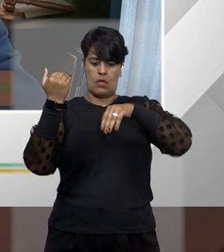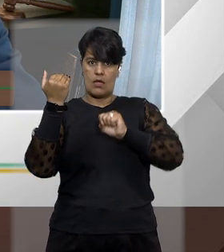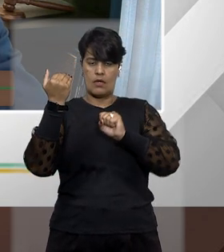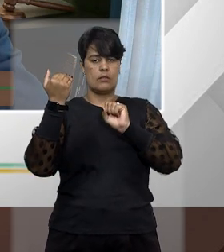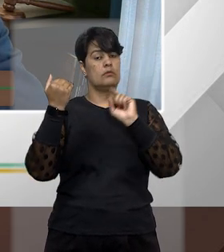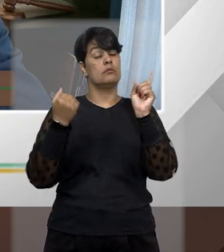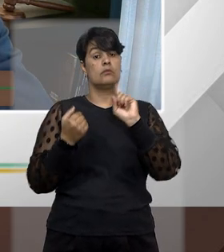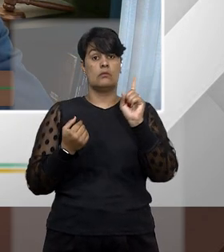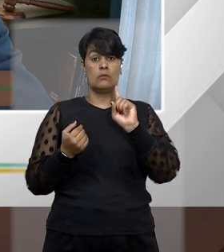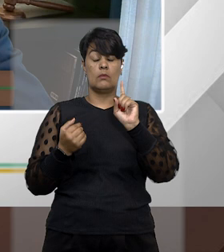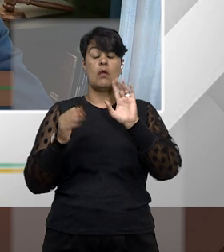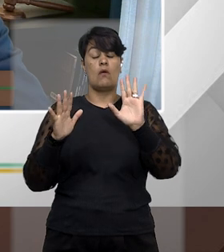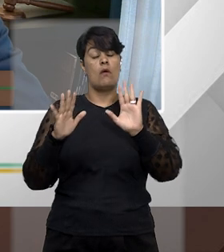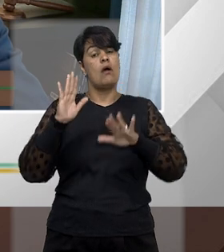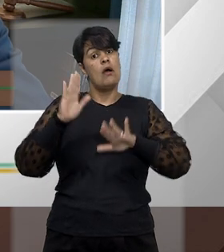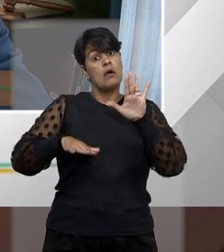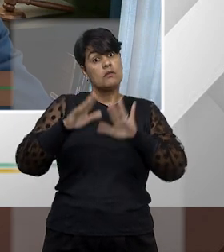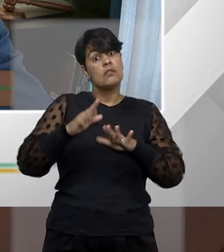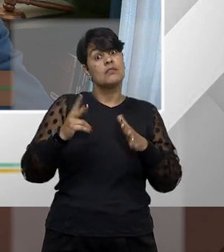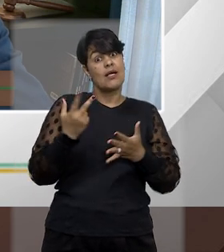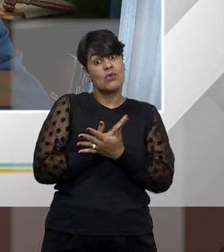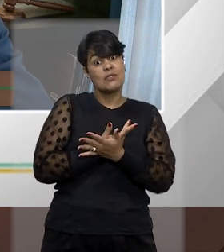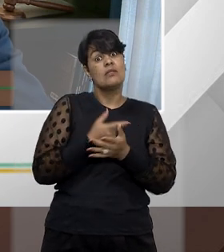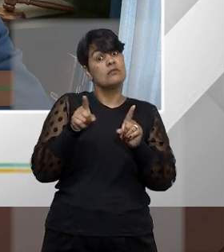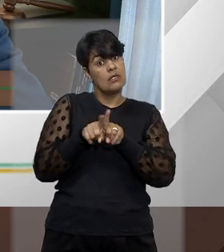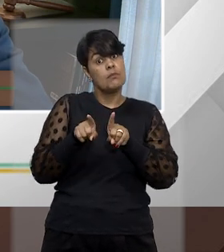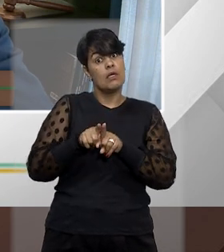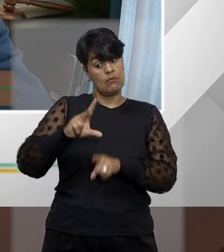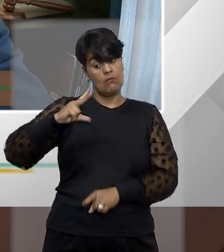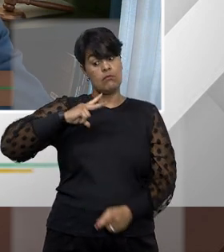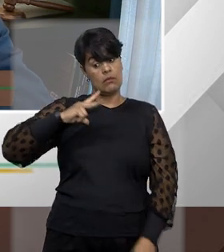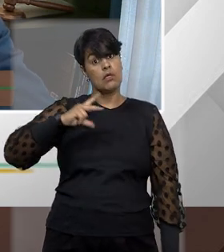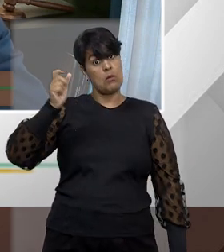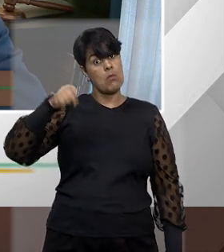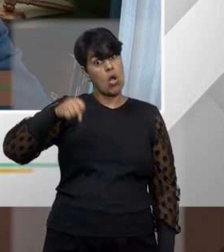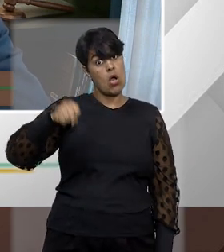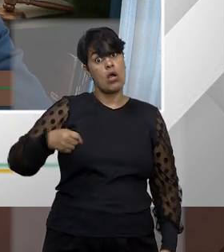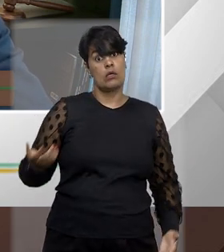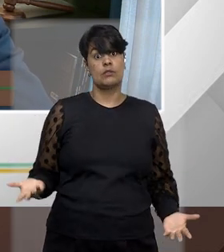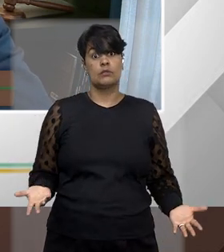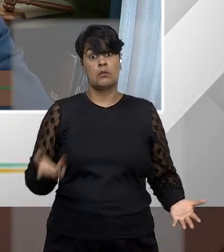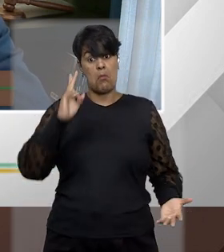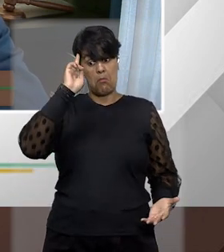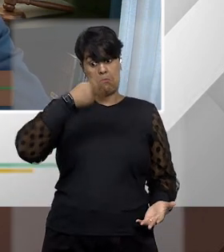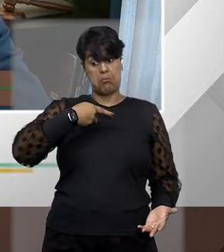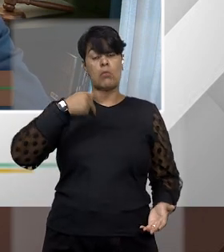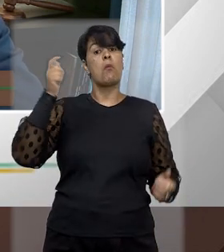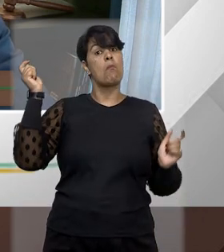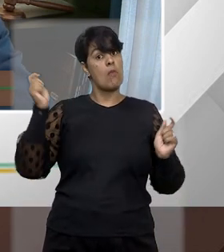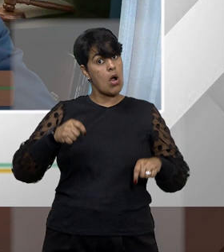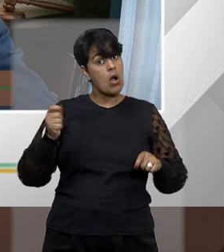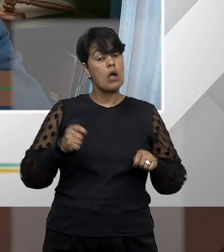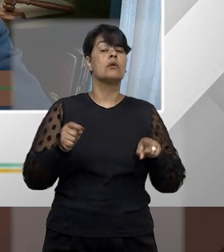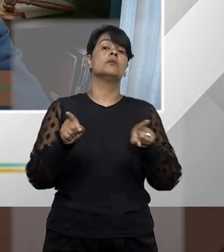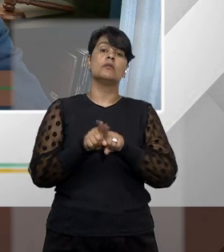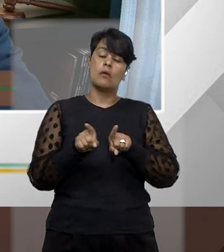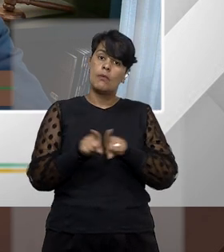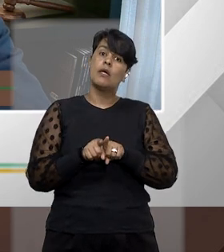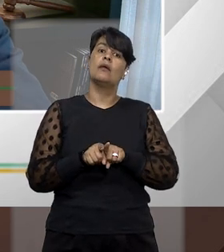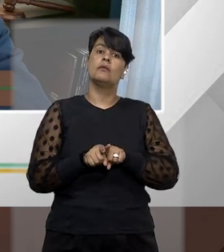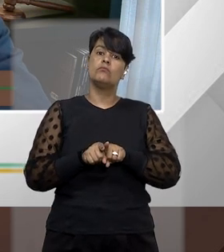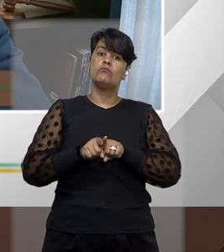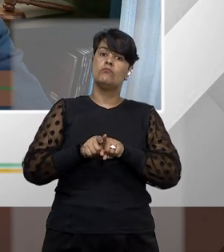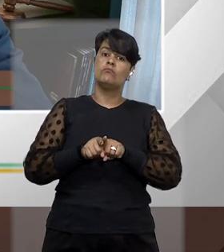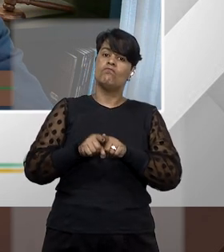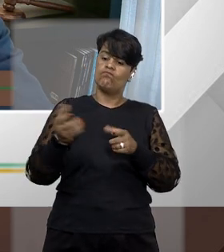Até, muitas vezes, até pessoas privadas, pessoas jurídicas de direitos privados, podem sim estar sujeitos